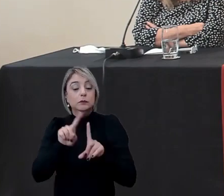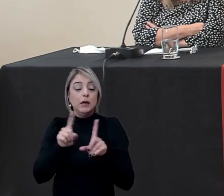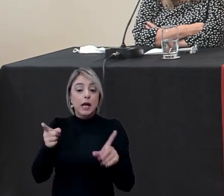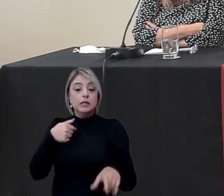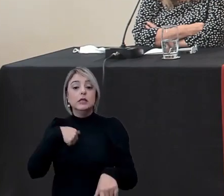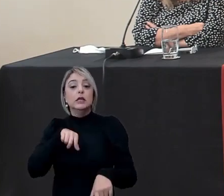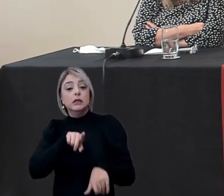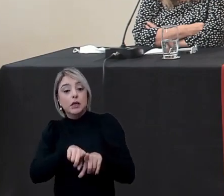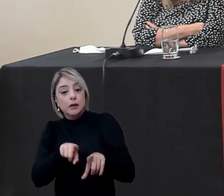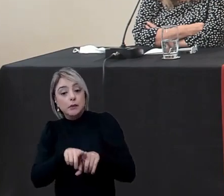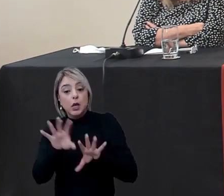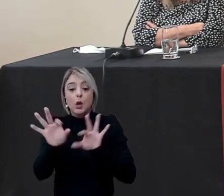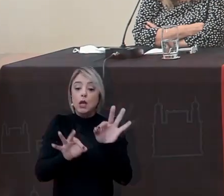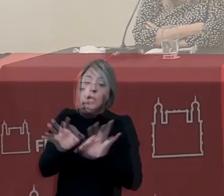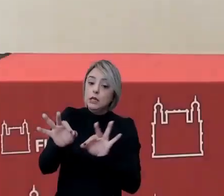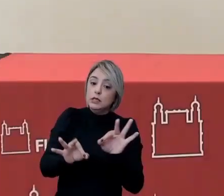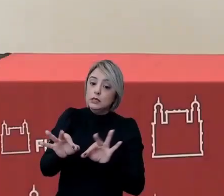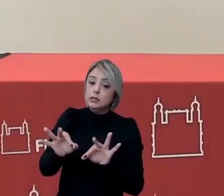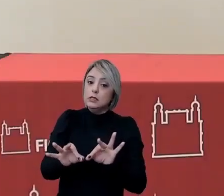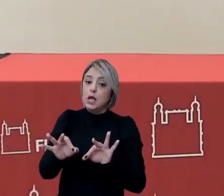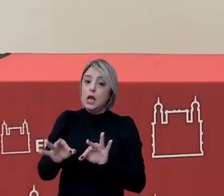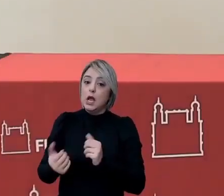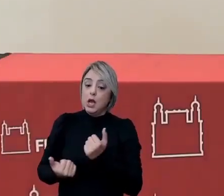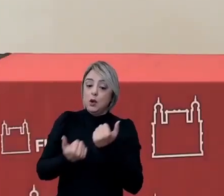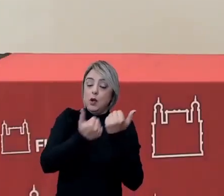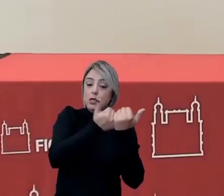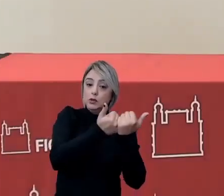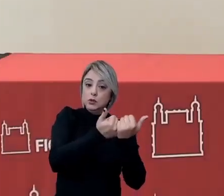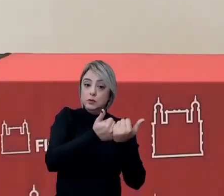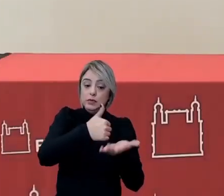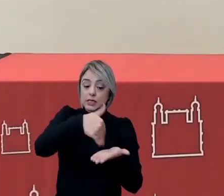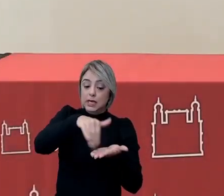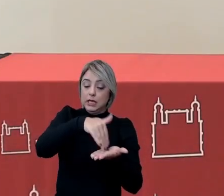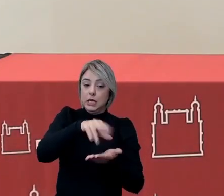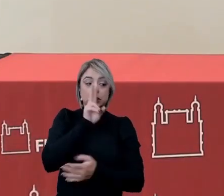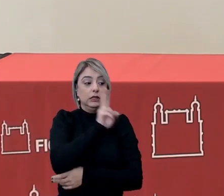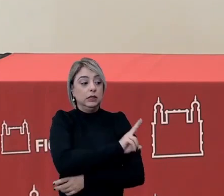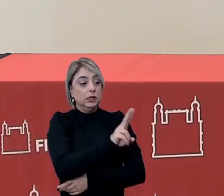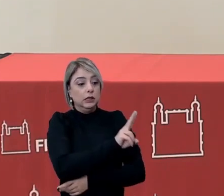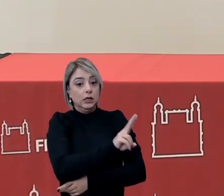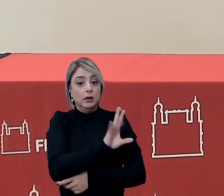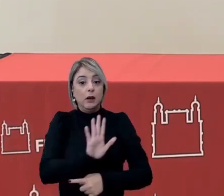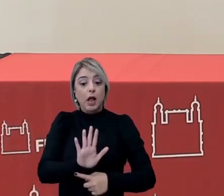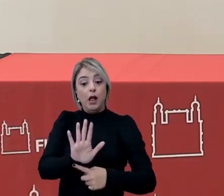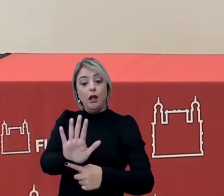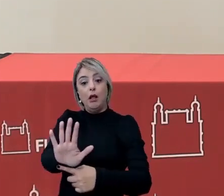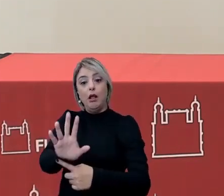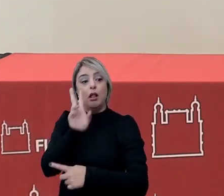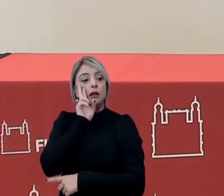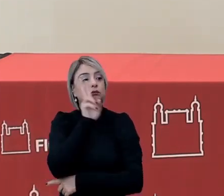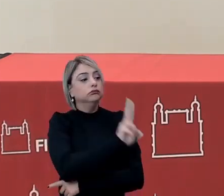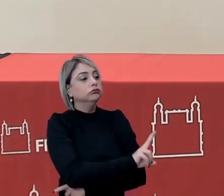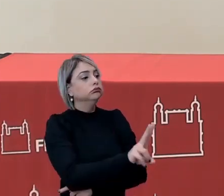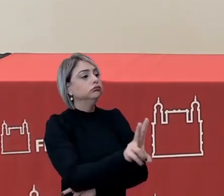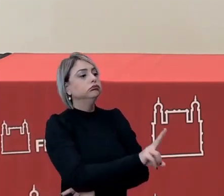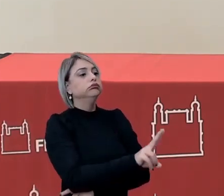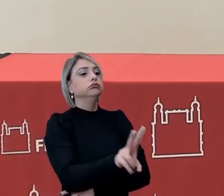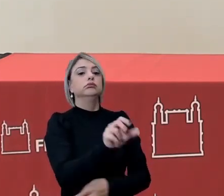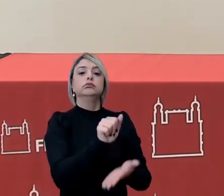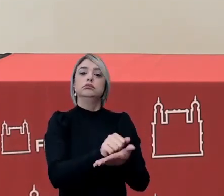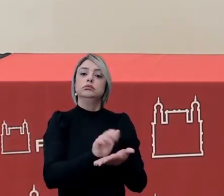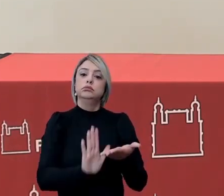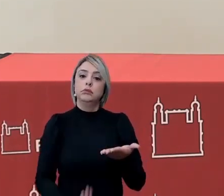também a gente vem se organizando com a subsecretaria de vigilância para contribuir no monitoramento das ações